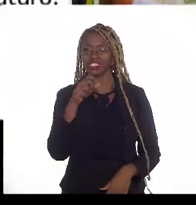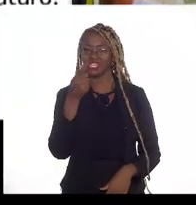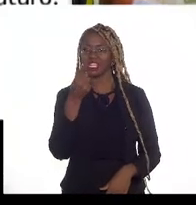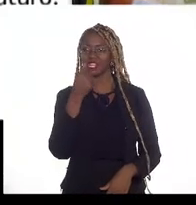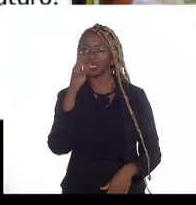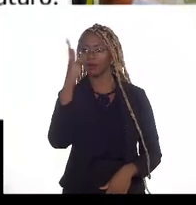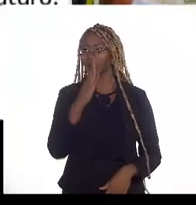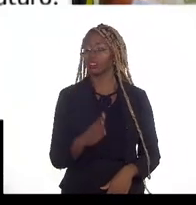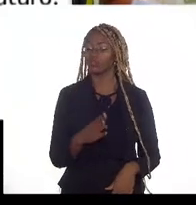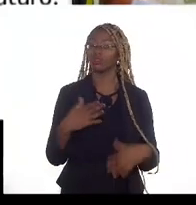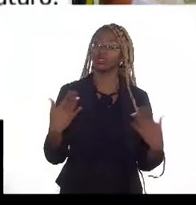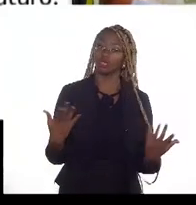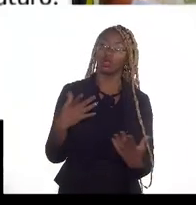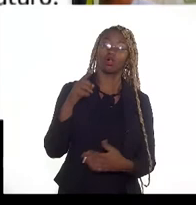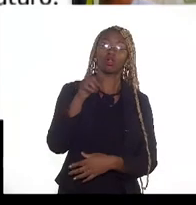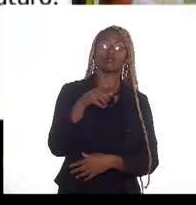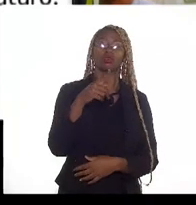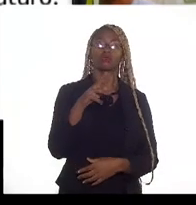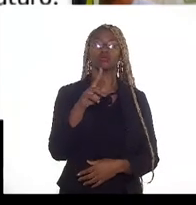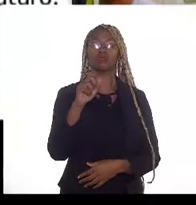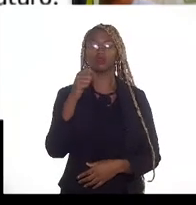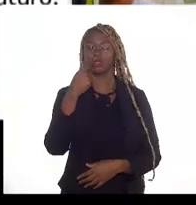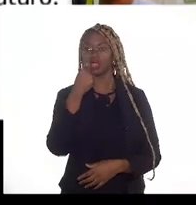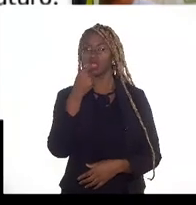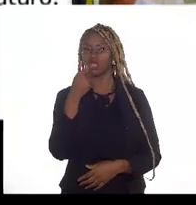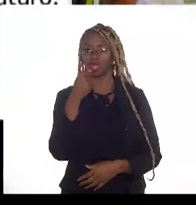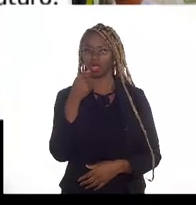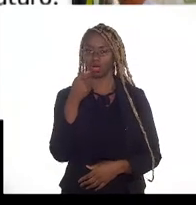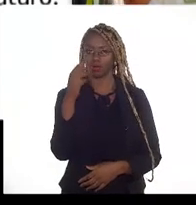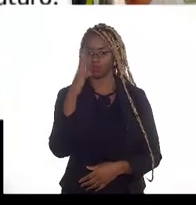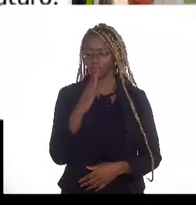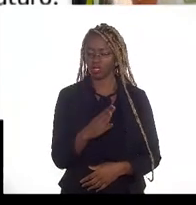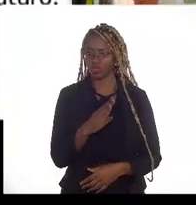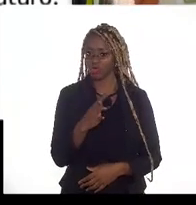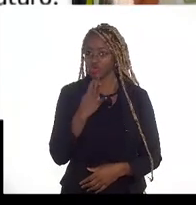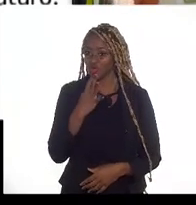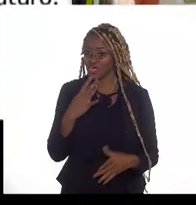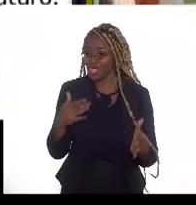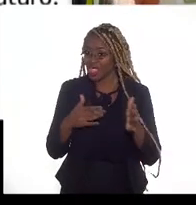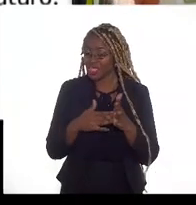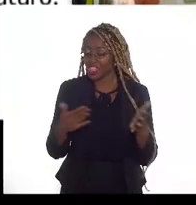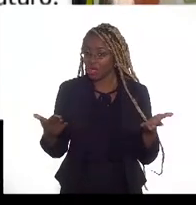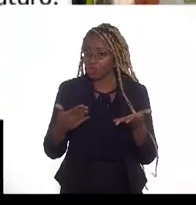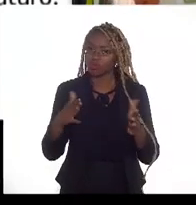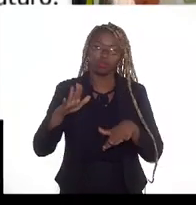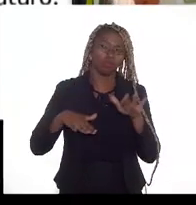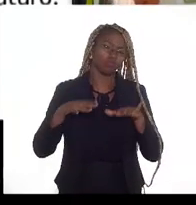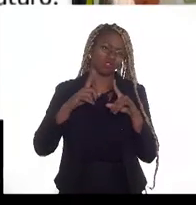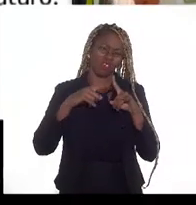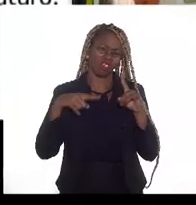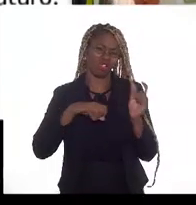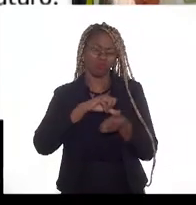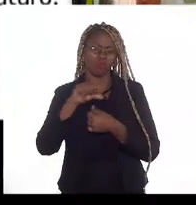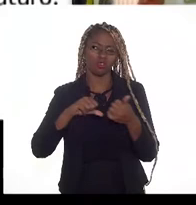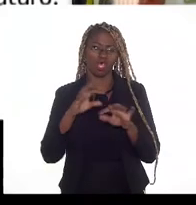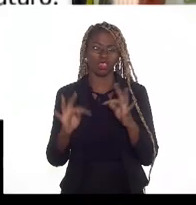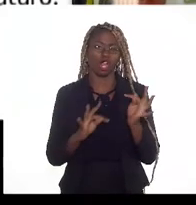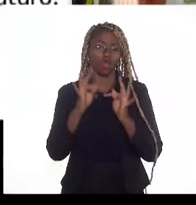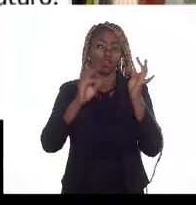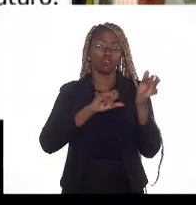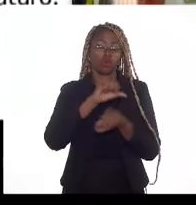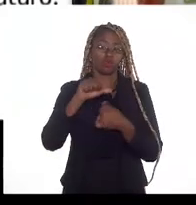caso do pré-sal brasileiro, nos campos que a gente conhece até agora, isso pode variar ao longo do tempo, a tecnologia pode mudar,